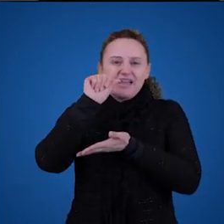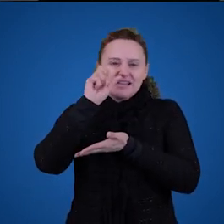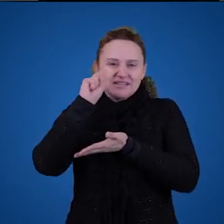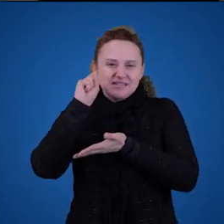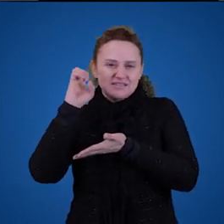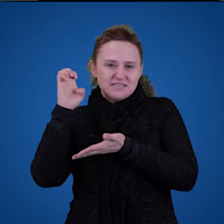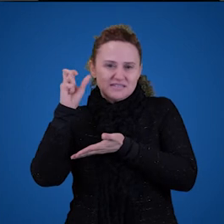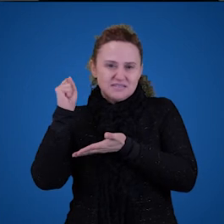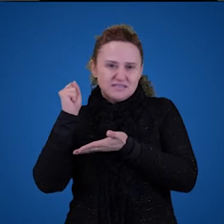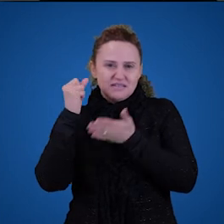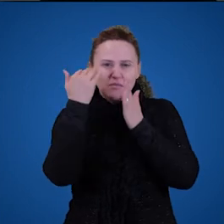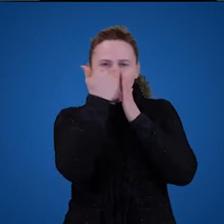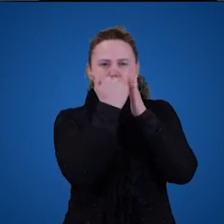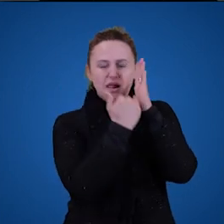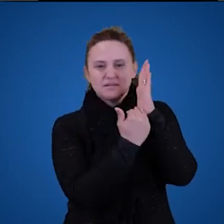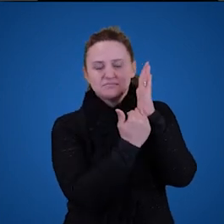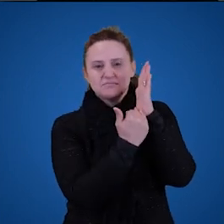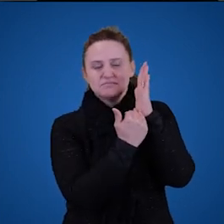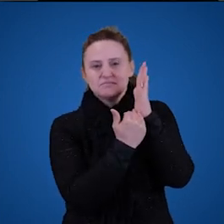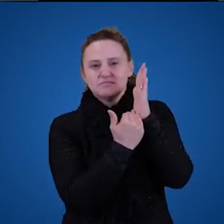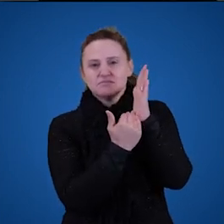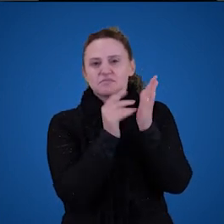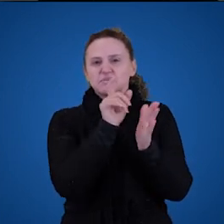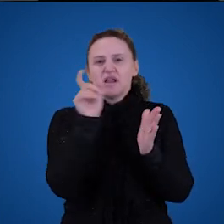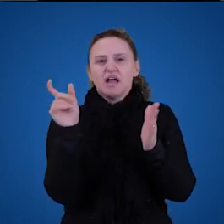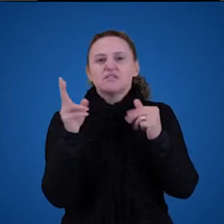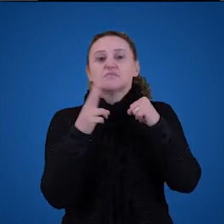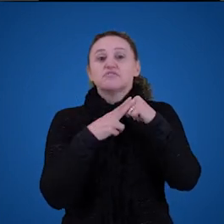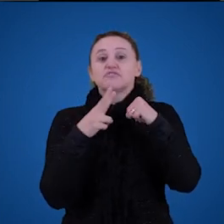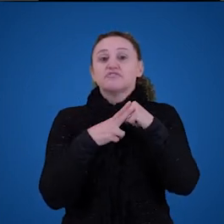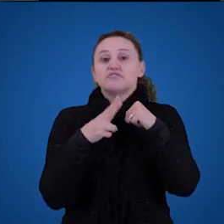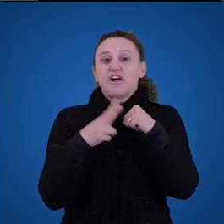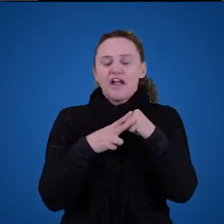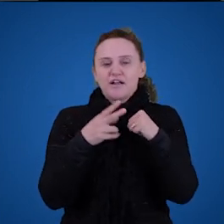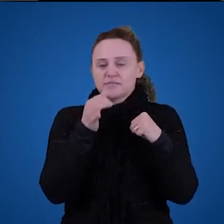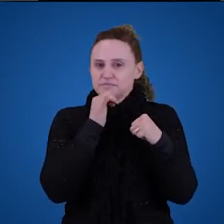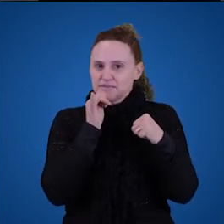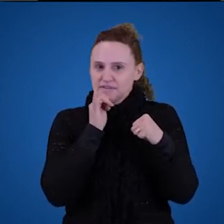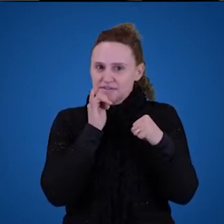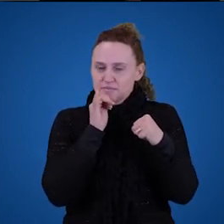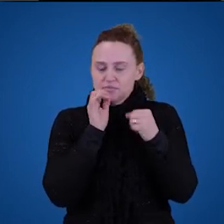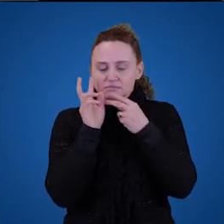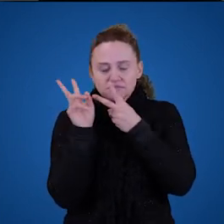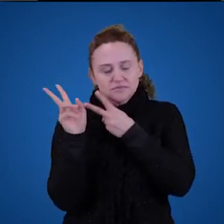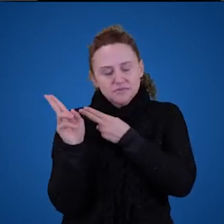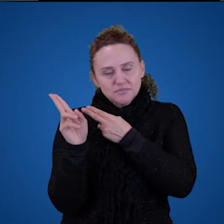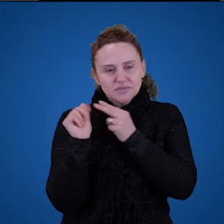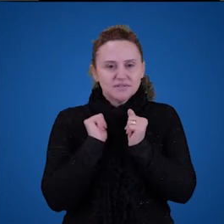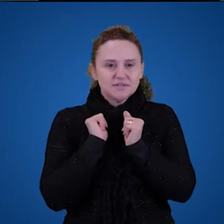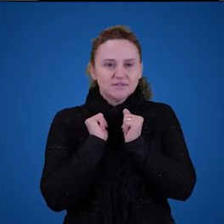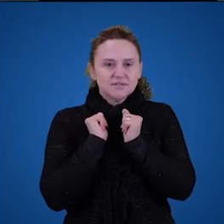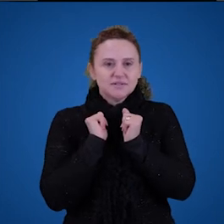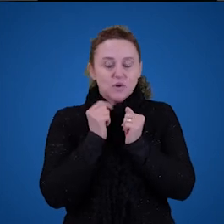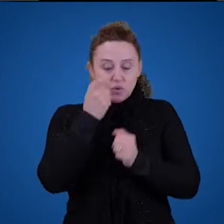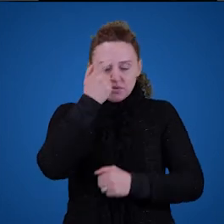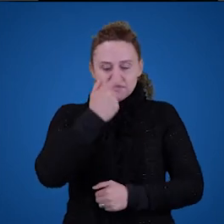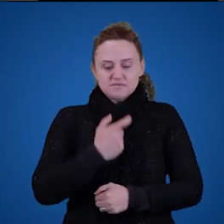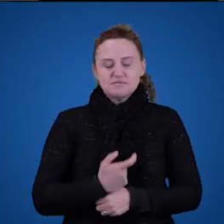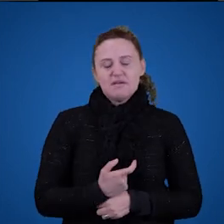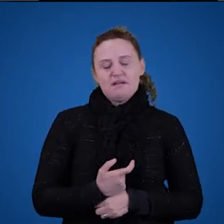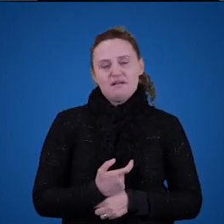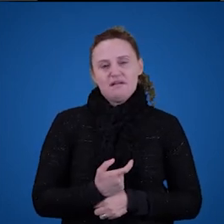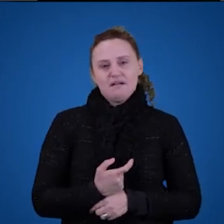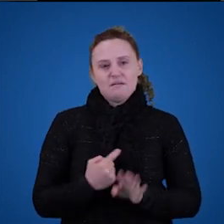como a classe dos verbos. Afinal, o palavras como dormir aponta, ou parecer aponta, ou ser